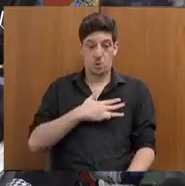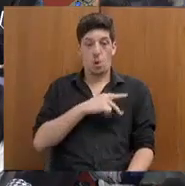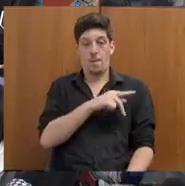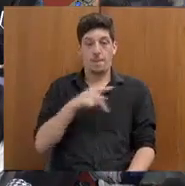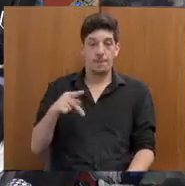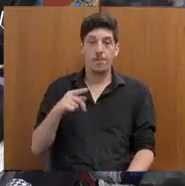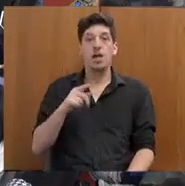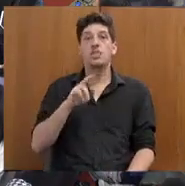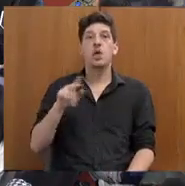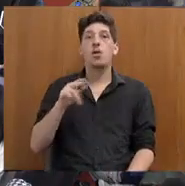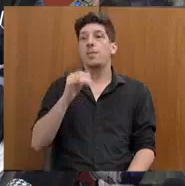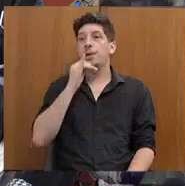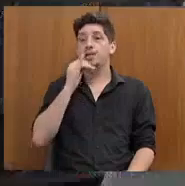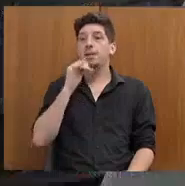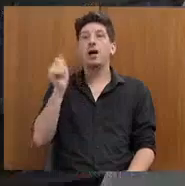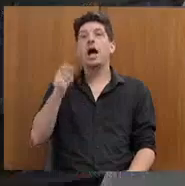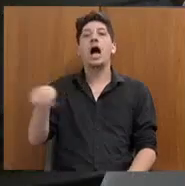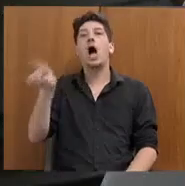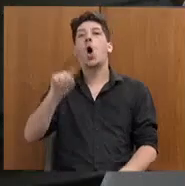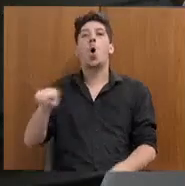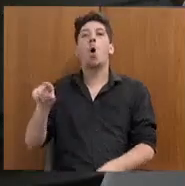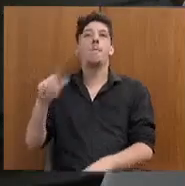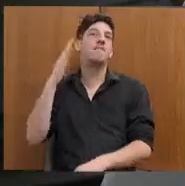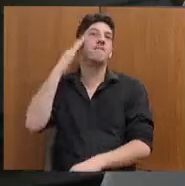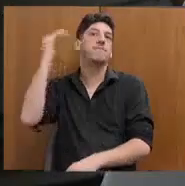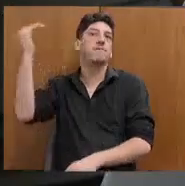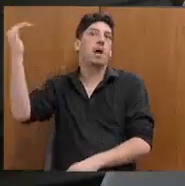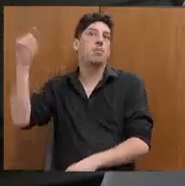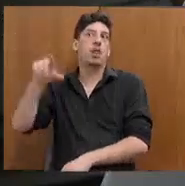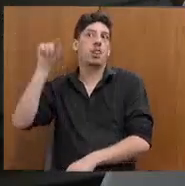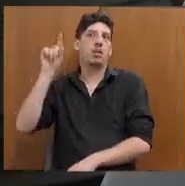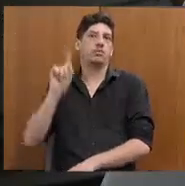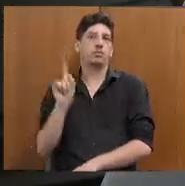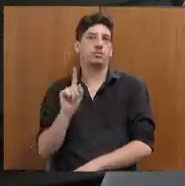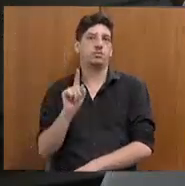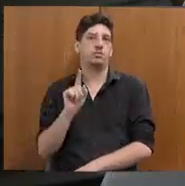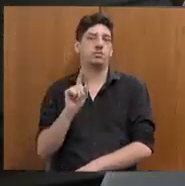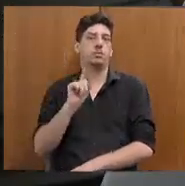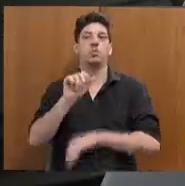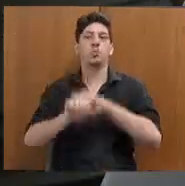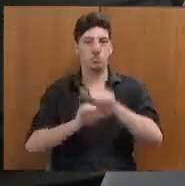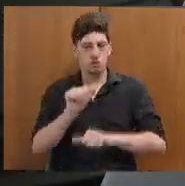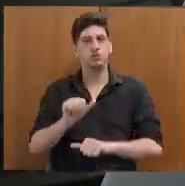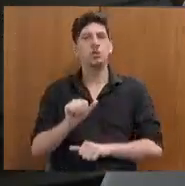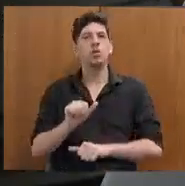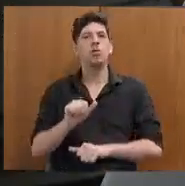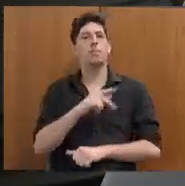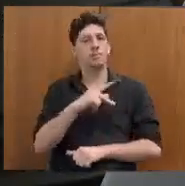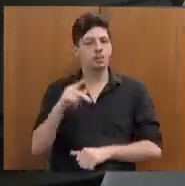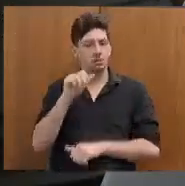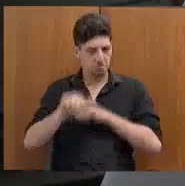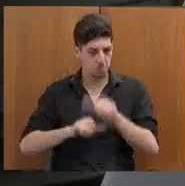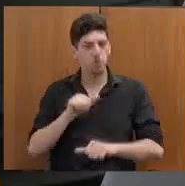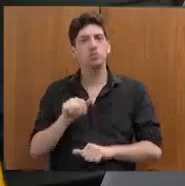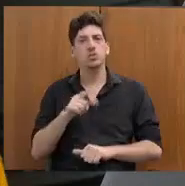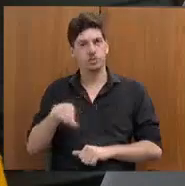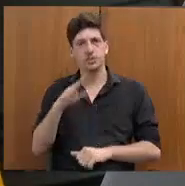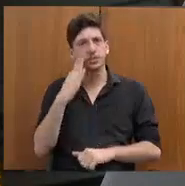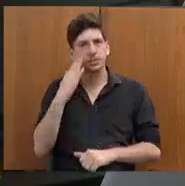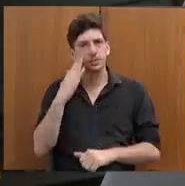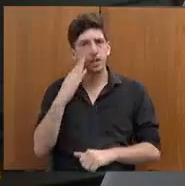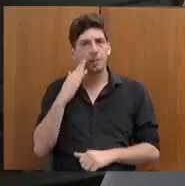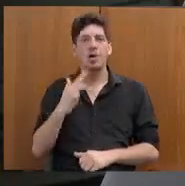arrobas. Mudou, mudou. A presidência da República mudou. O presidente Lula exigiu providências,